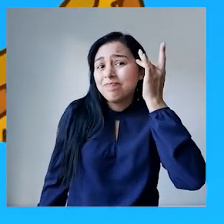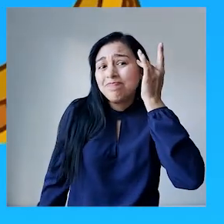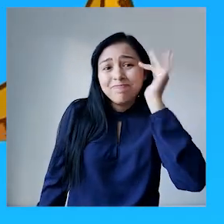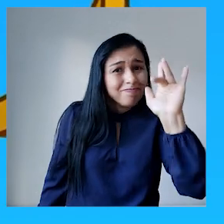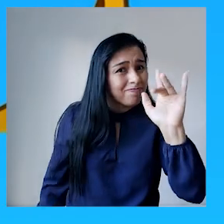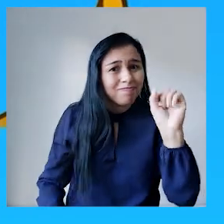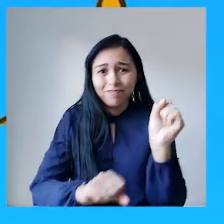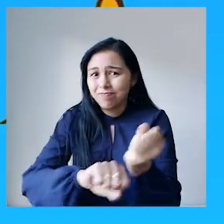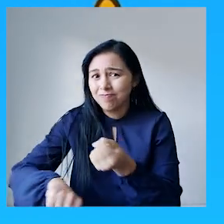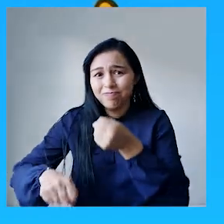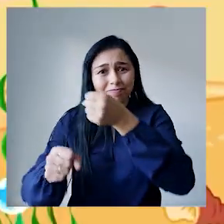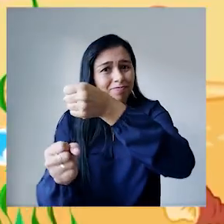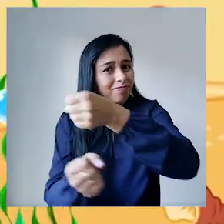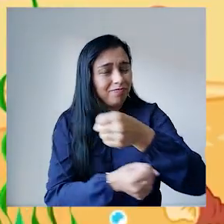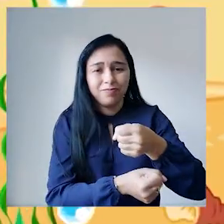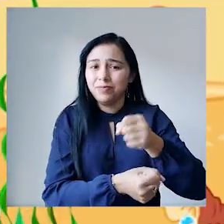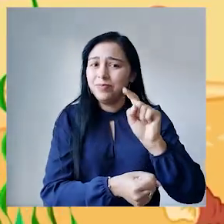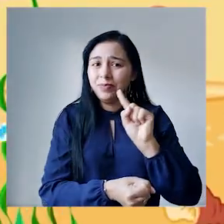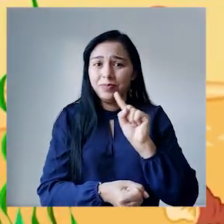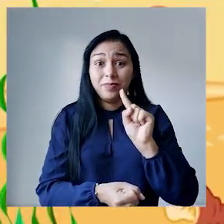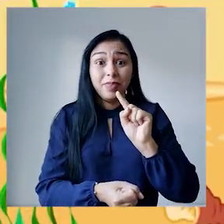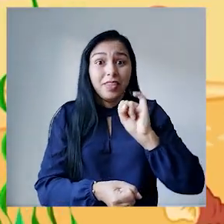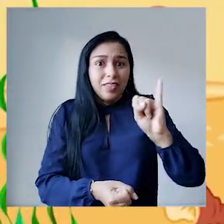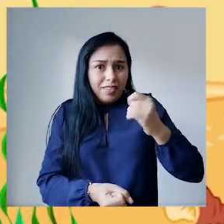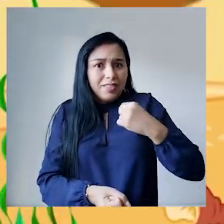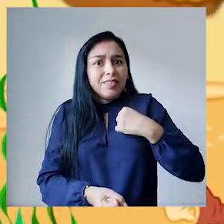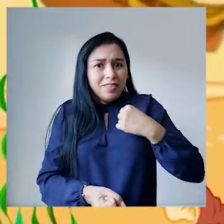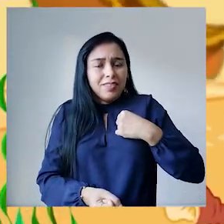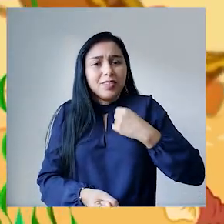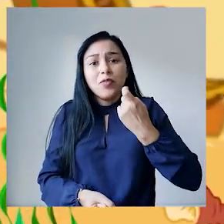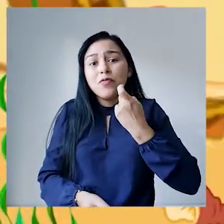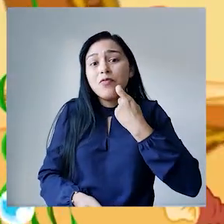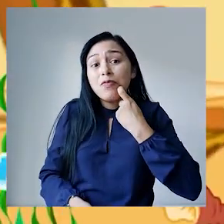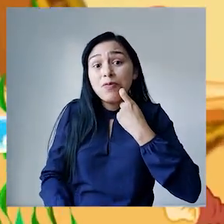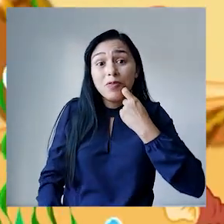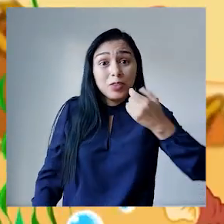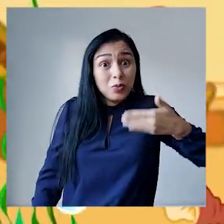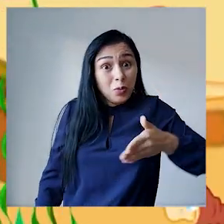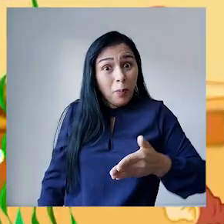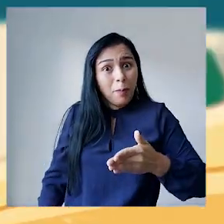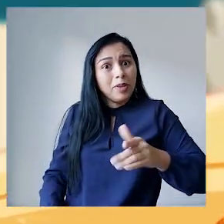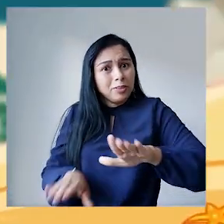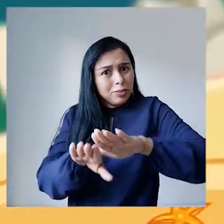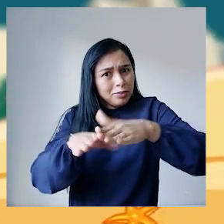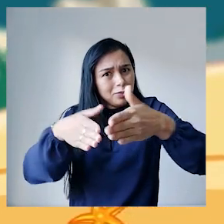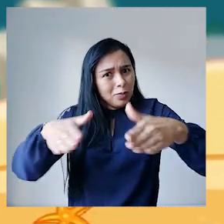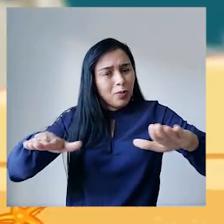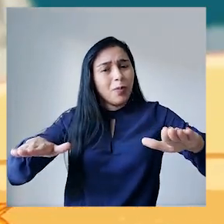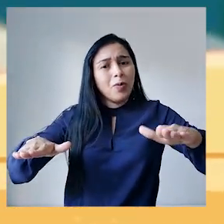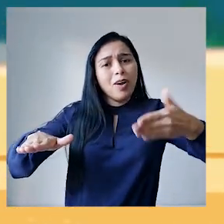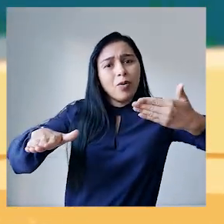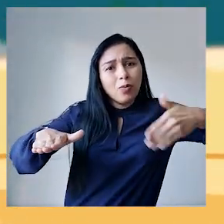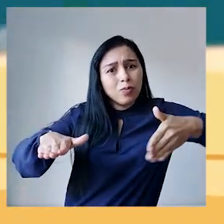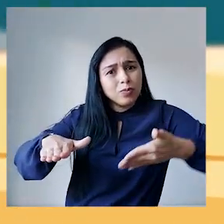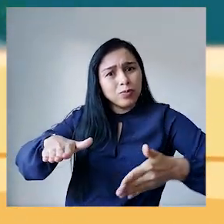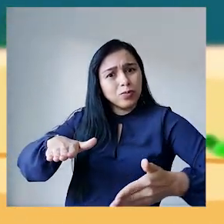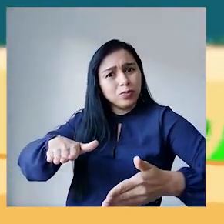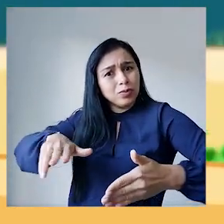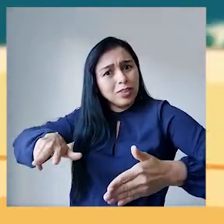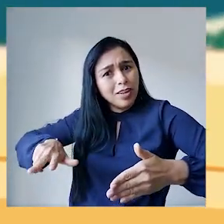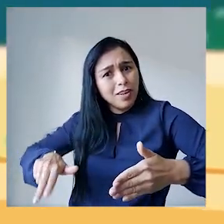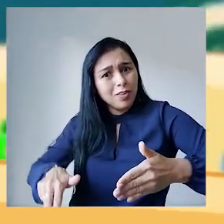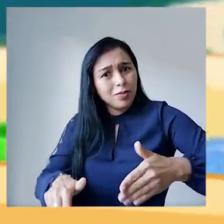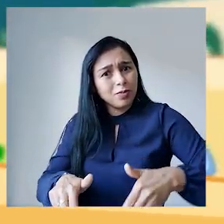vilmar que não soube remar. Se eu fosse um peixinho e